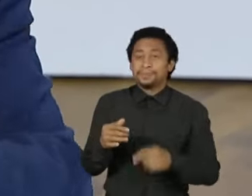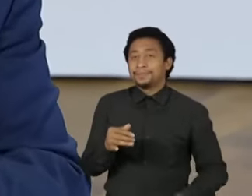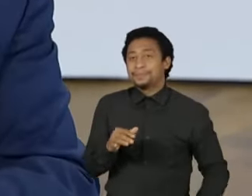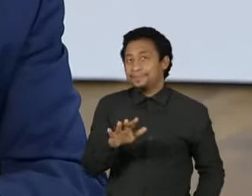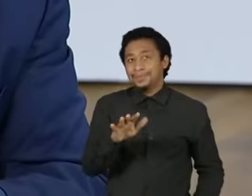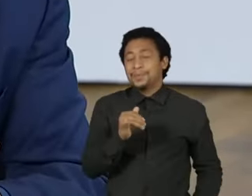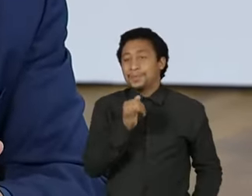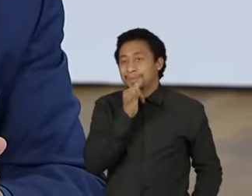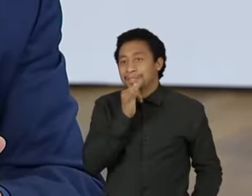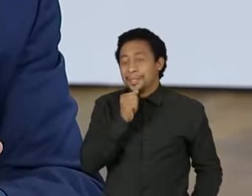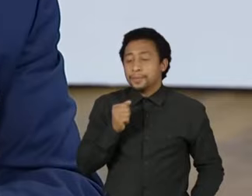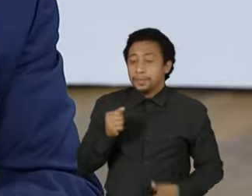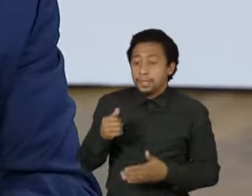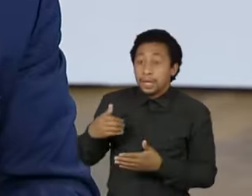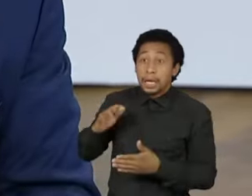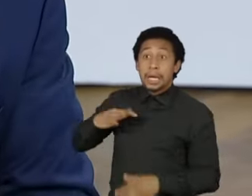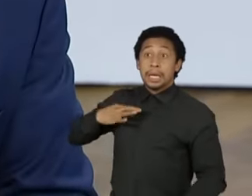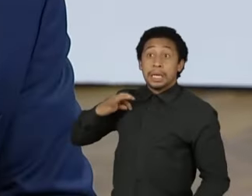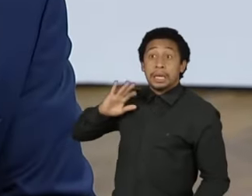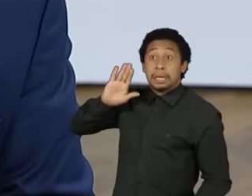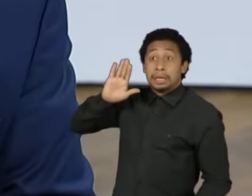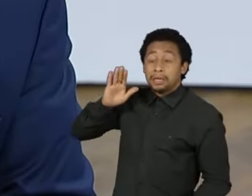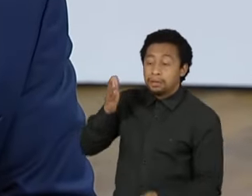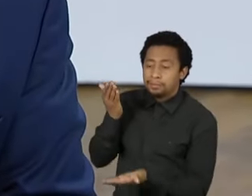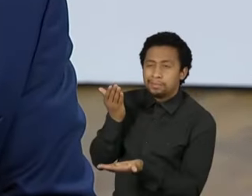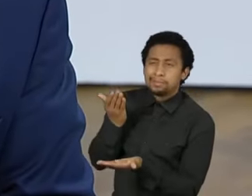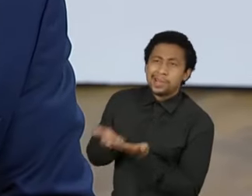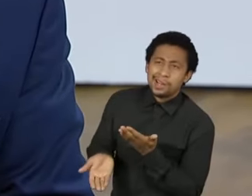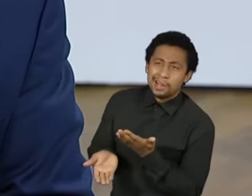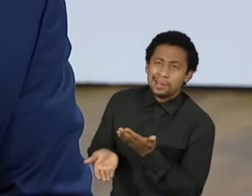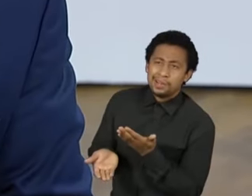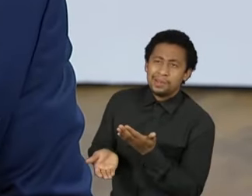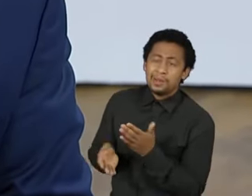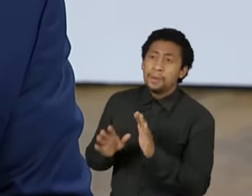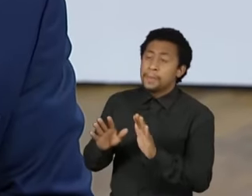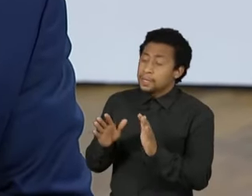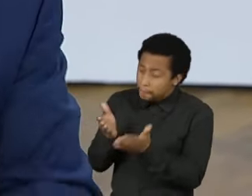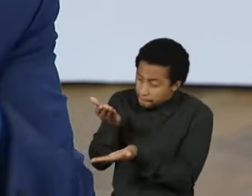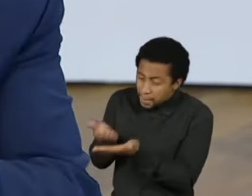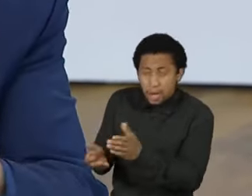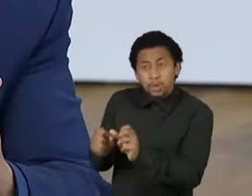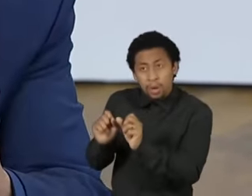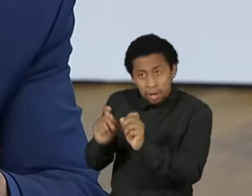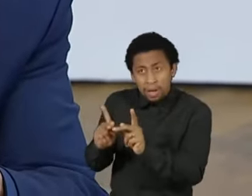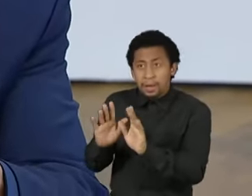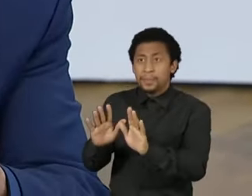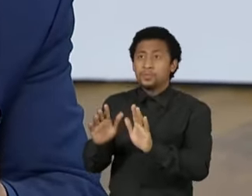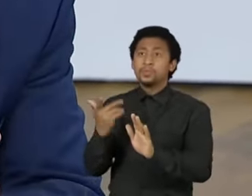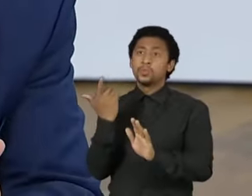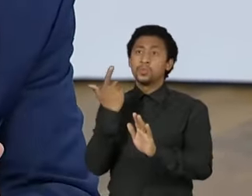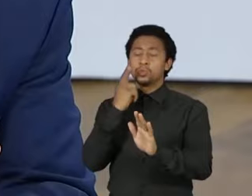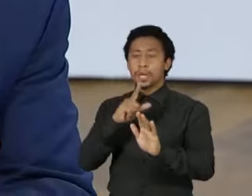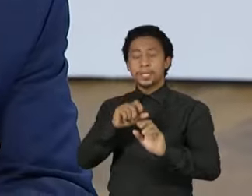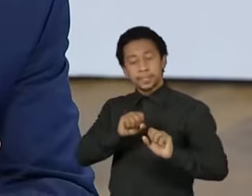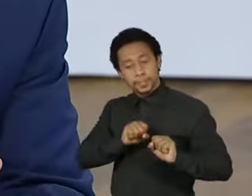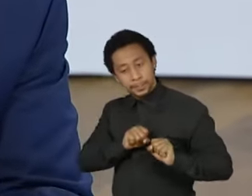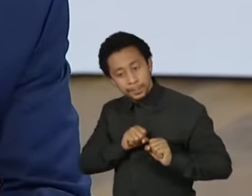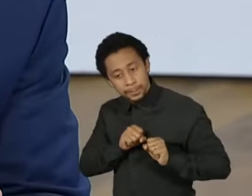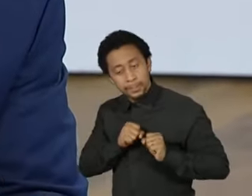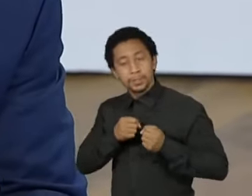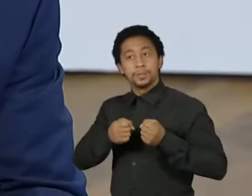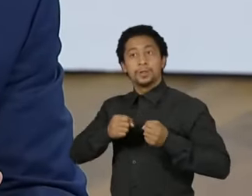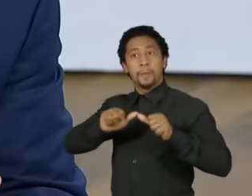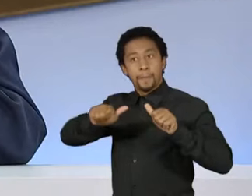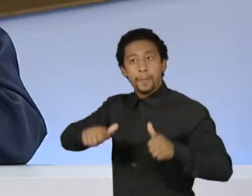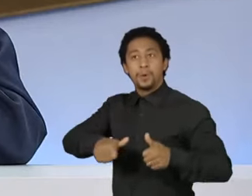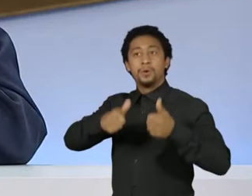nós podemos perder ali na frente. Muitas vezes você perde ganhando. Você perde acumulando força para um próximo projeto que